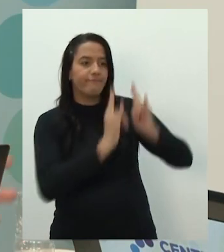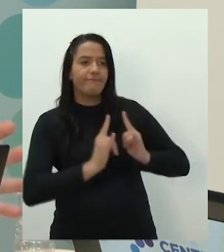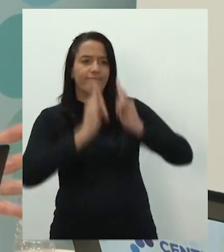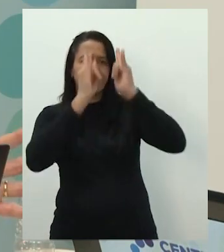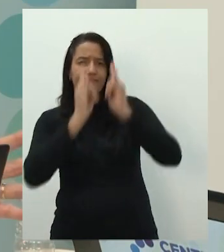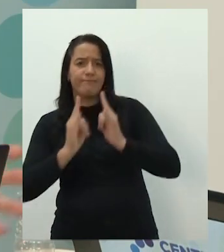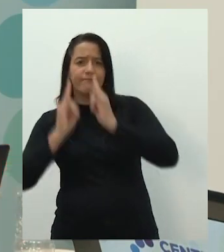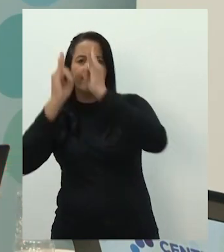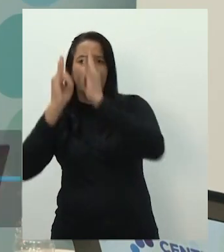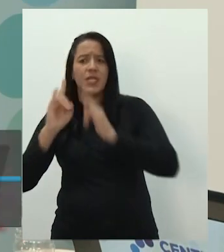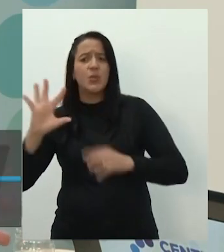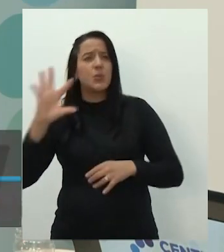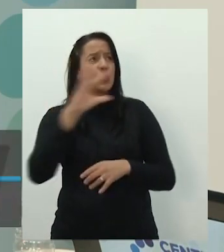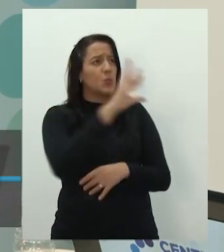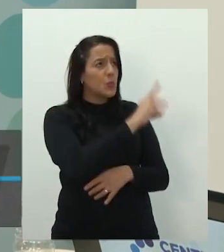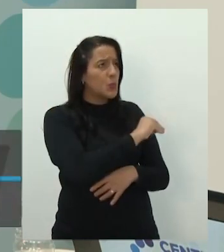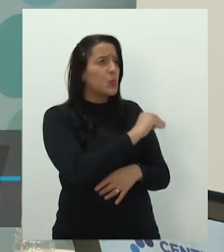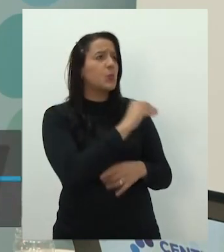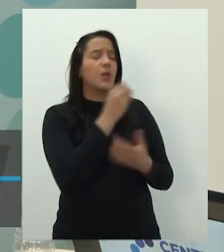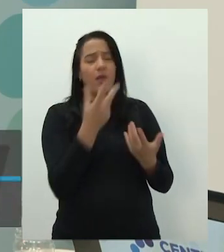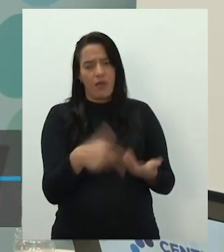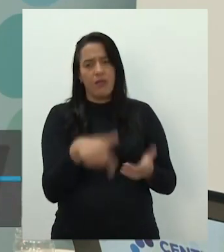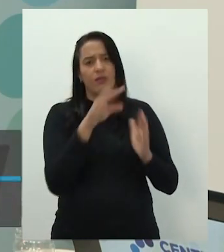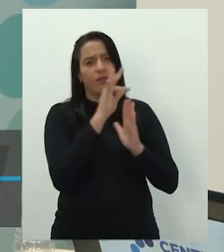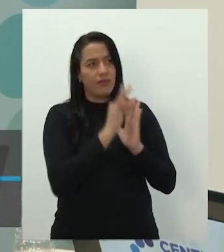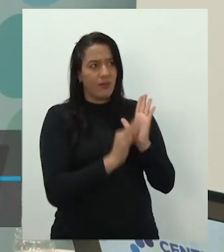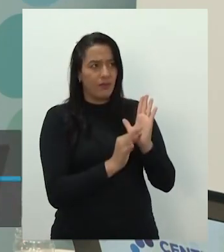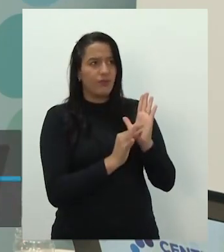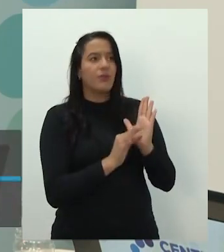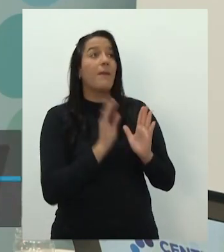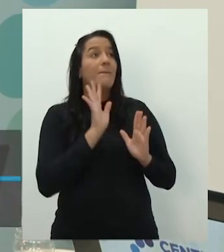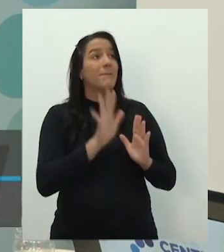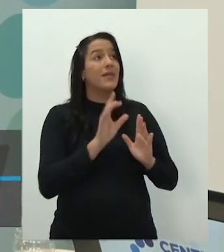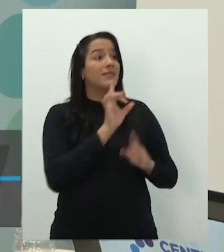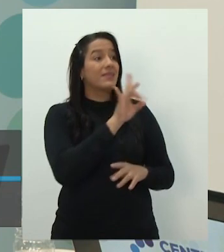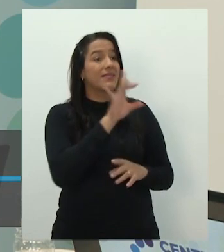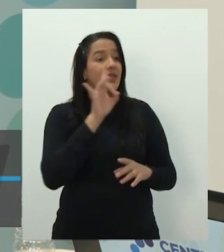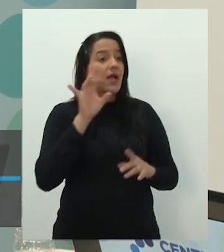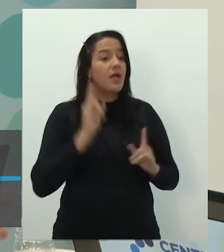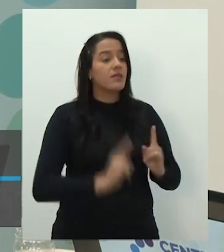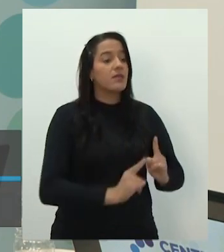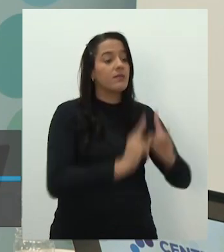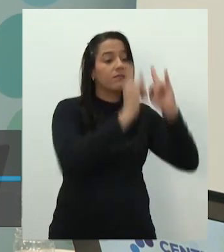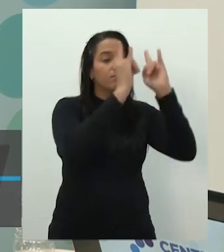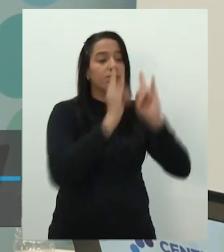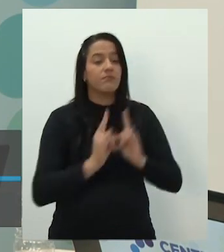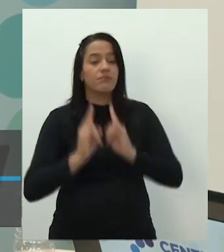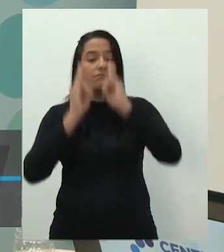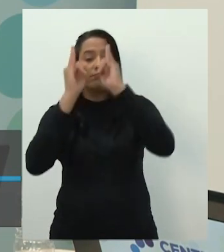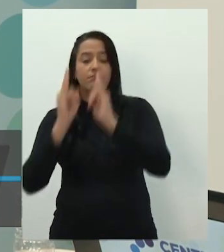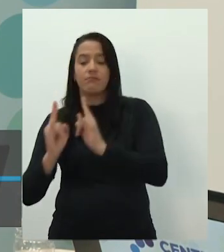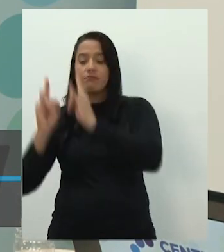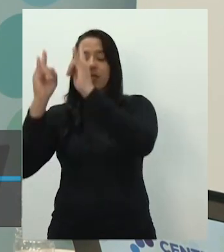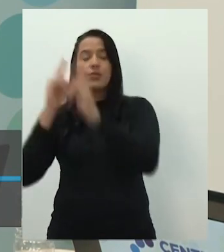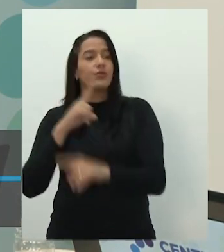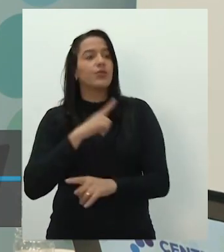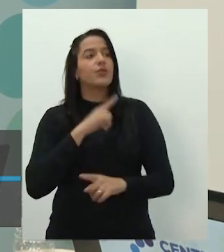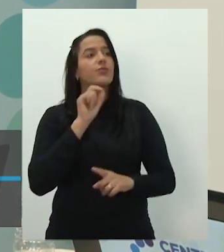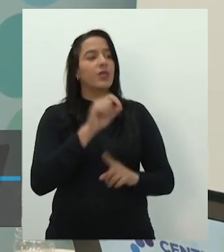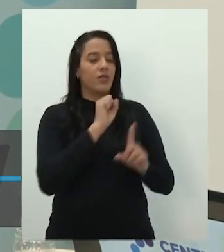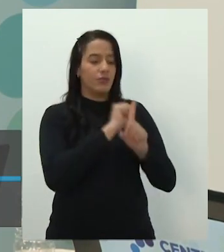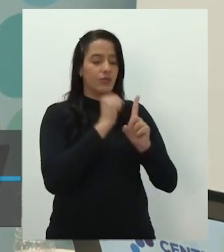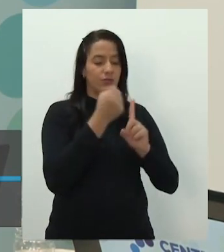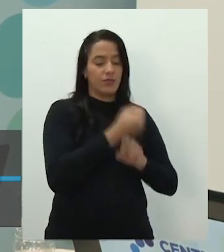Então, tudo ali é texto. Como todo prédio é prédio. Só que todo prédio, toda construção tem uma função social diferente. Então, quando você vai ao hospital,